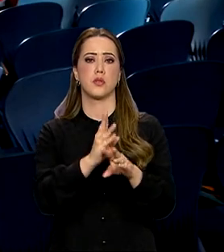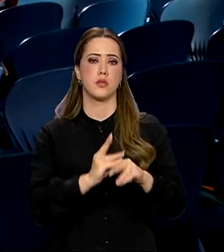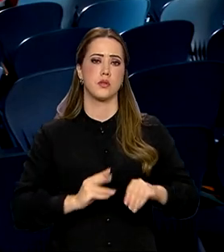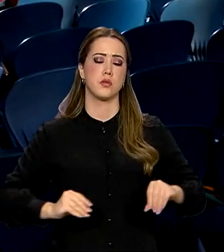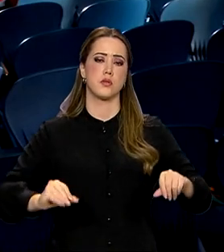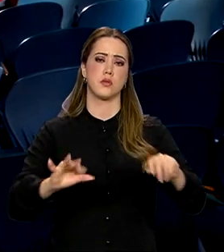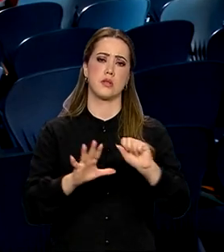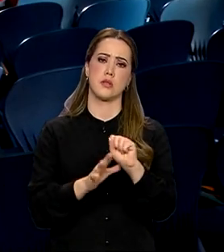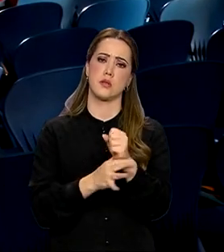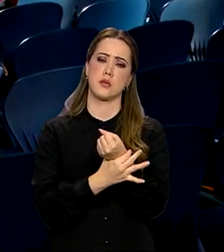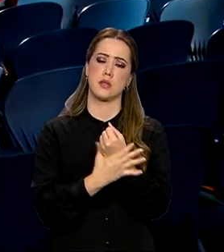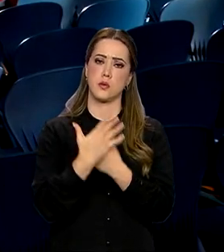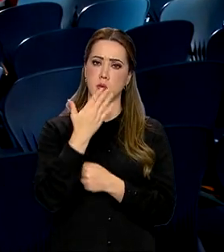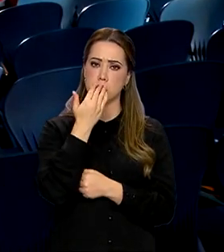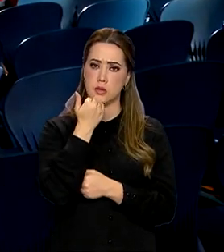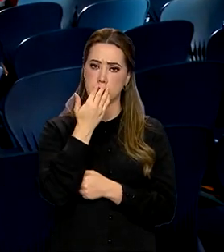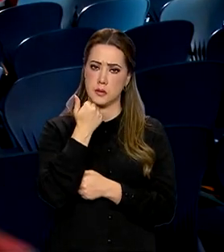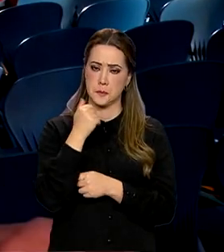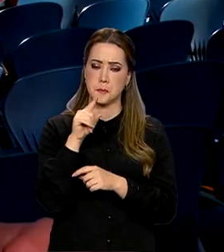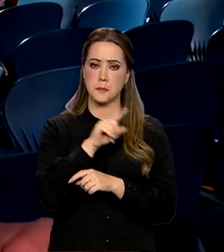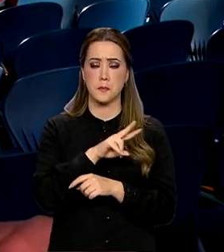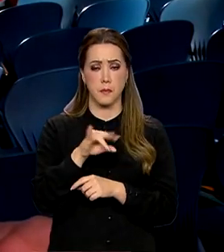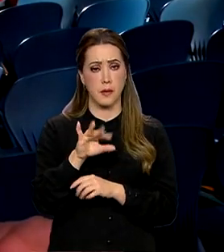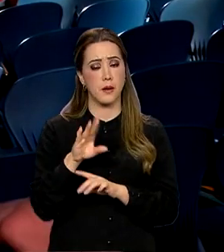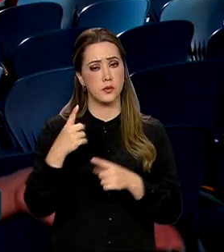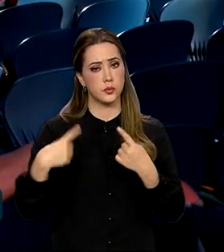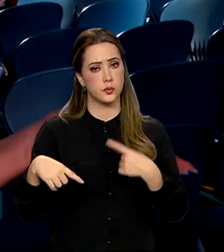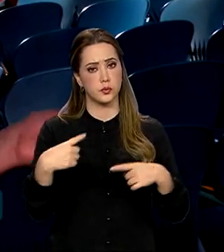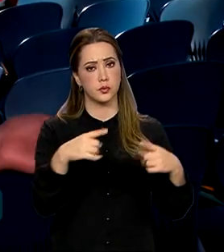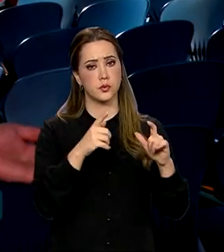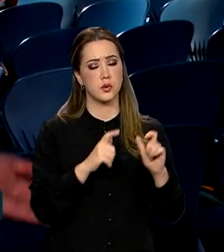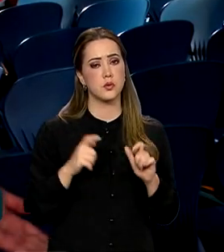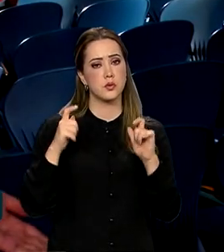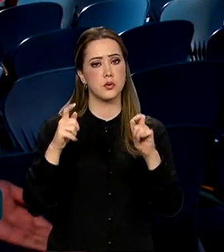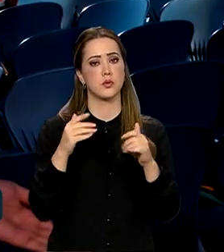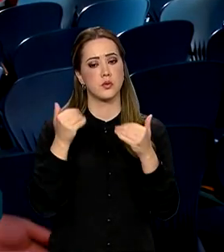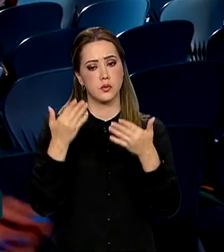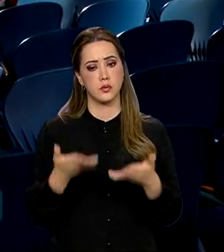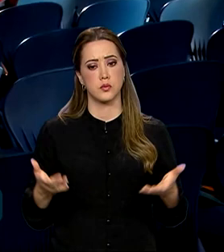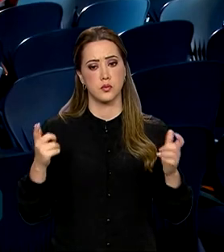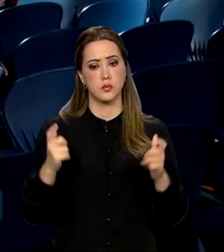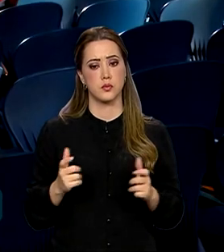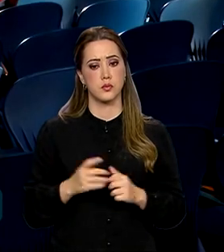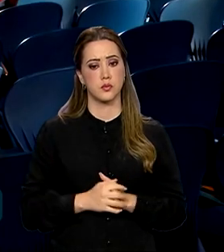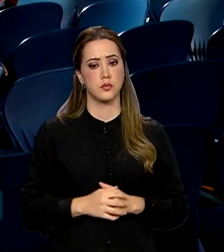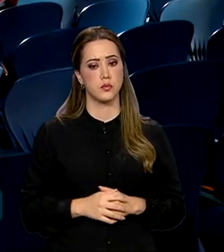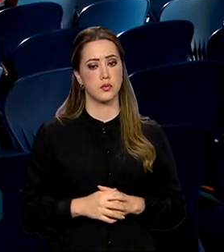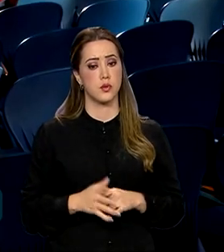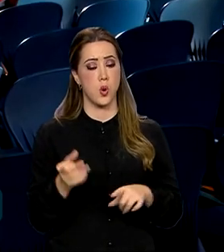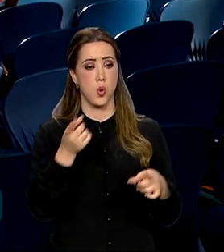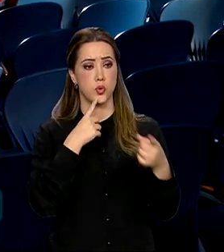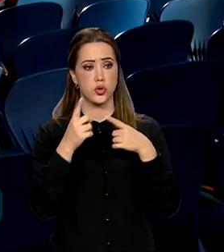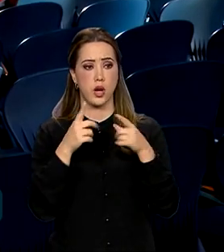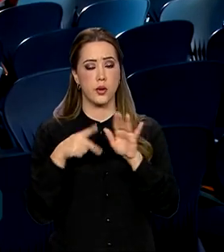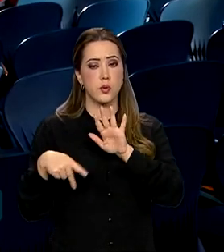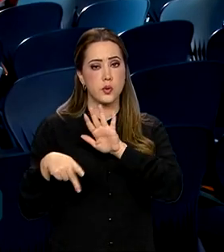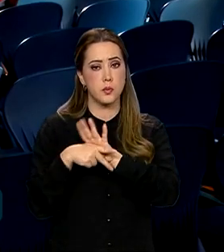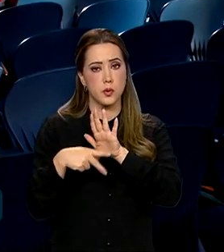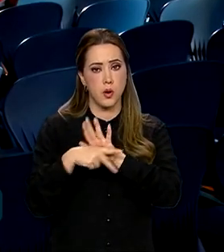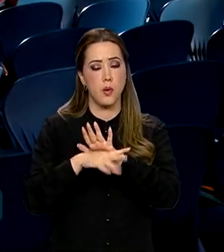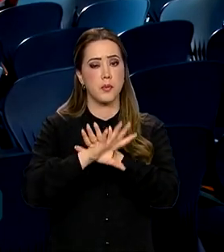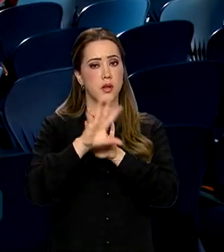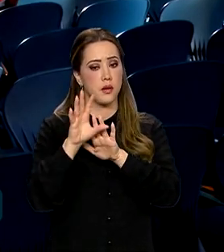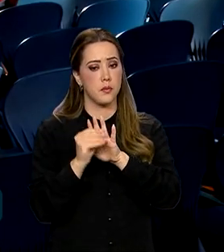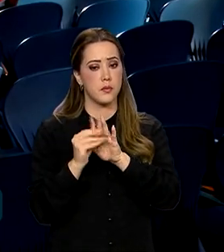e segurança alimentar serão discutidos em espaços como esses. Os diálogos amazônicos devem